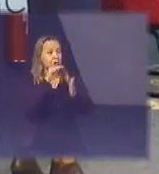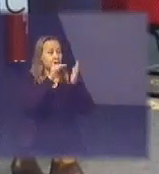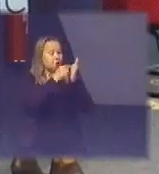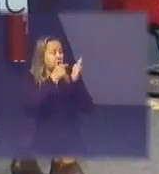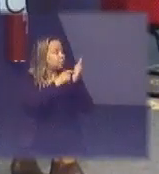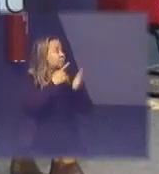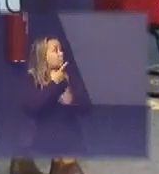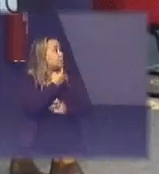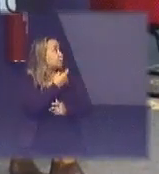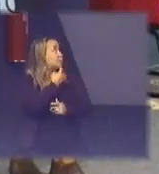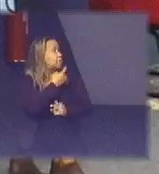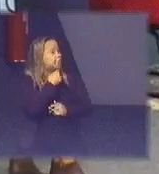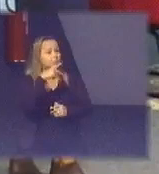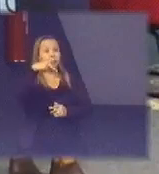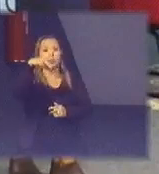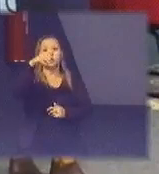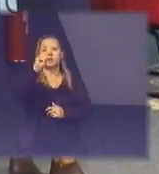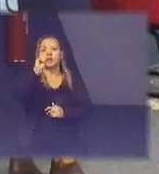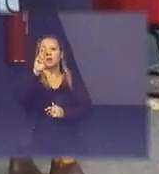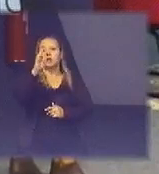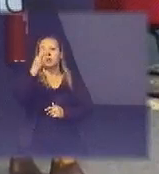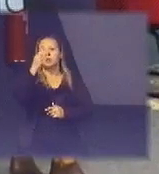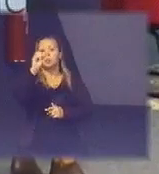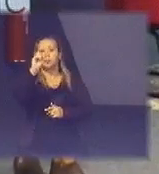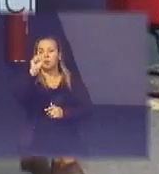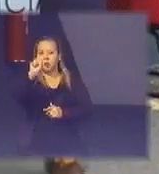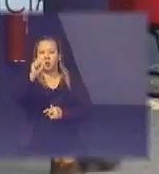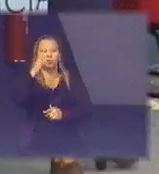vermelho são os portos e a gente identificou inclusive